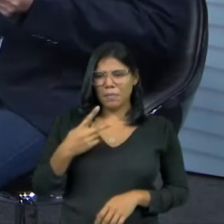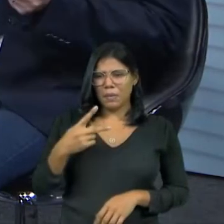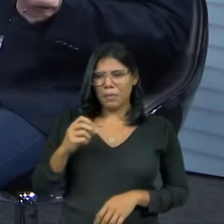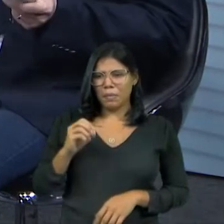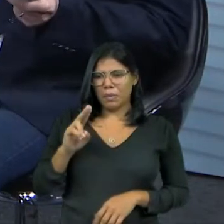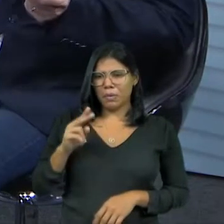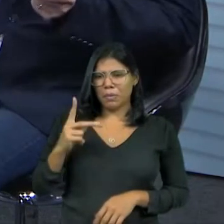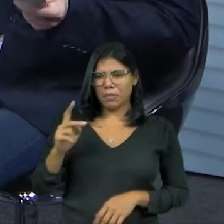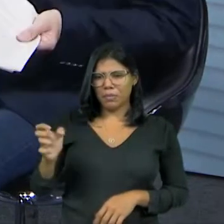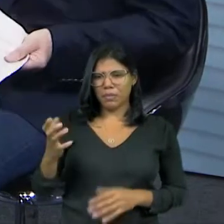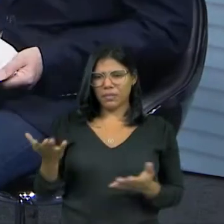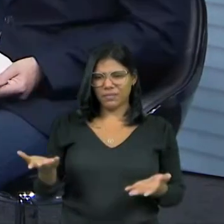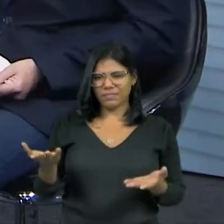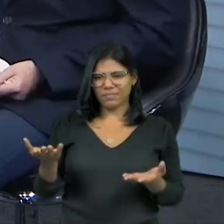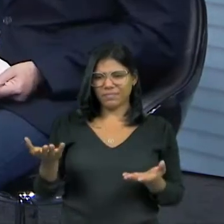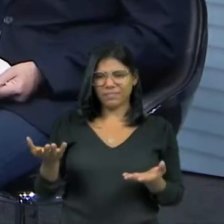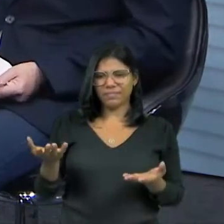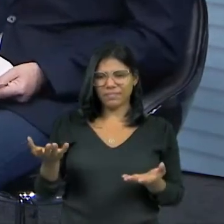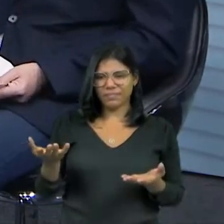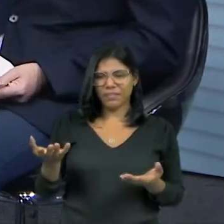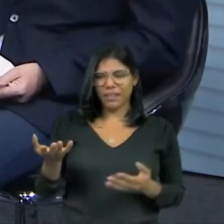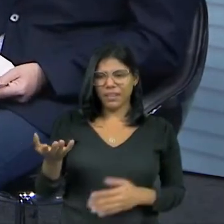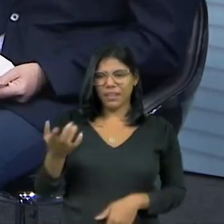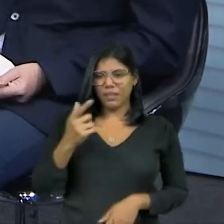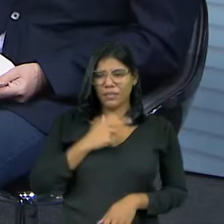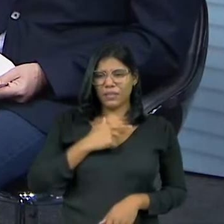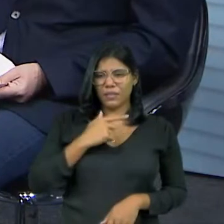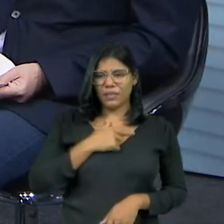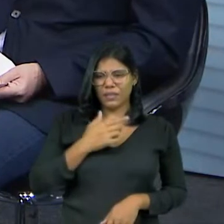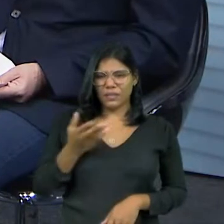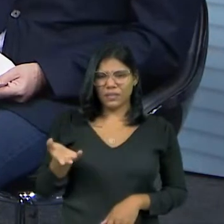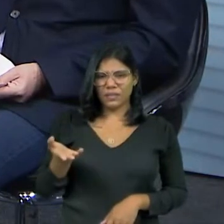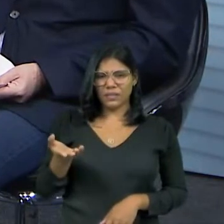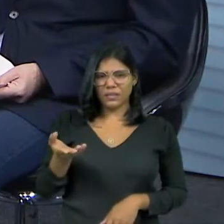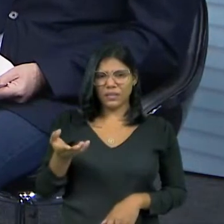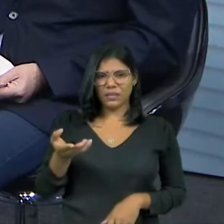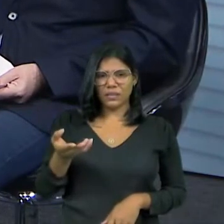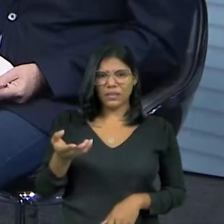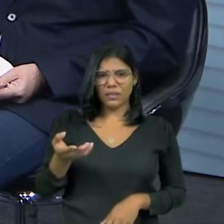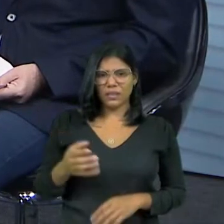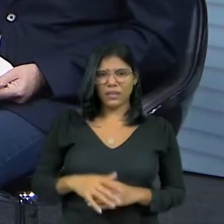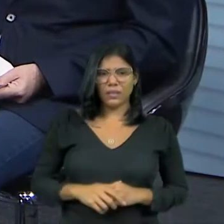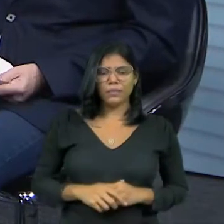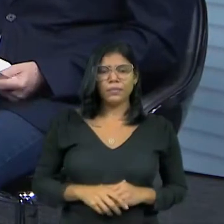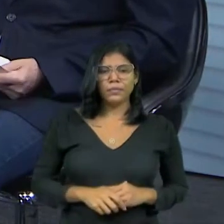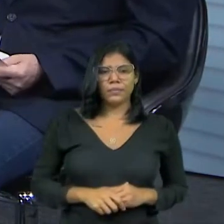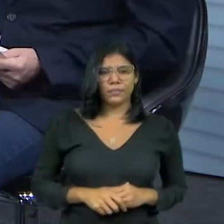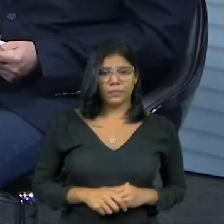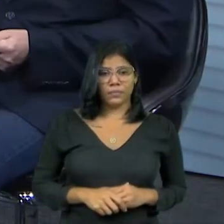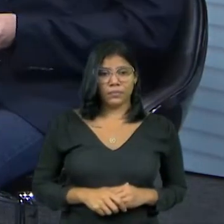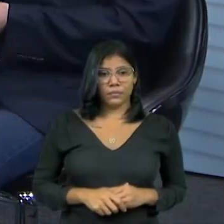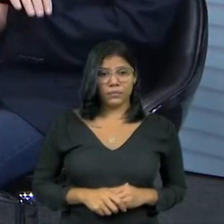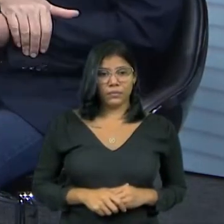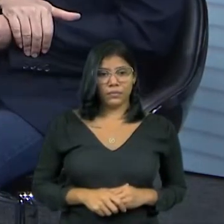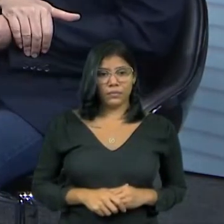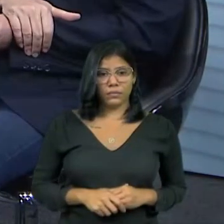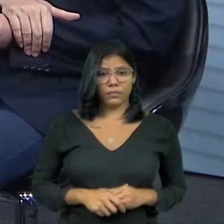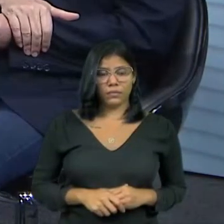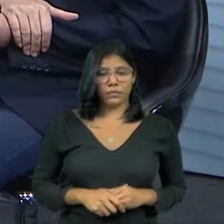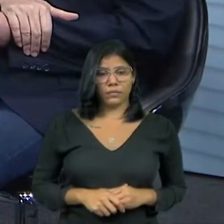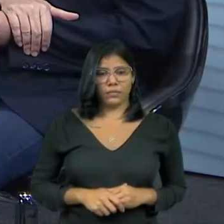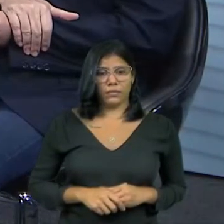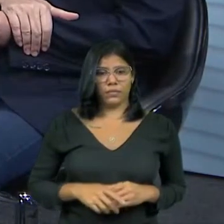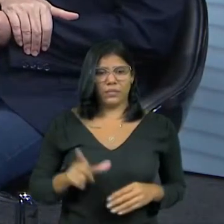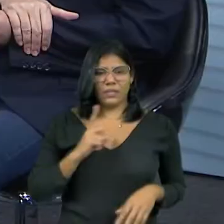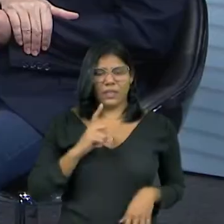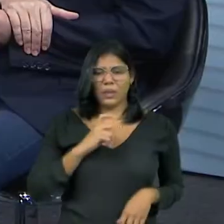descaradas demais. Aí dá, muitos dados, que até para eu verificar se aquilo é verdade, eu teria que parar, me debruçar. Dados,